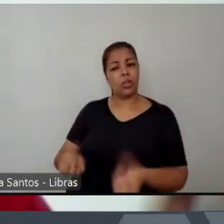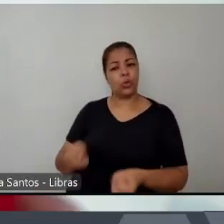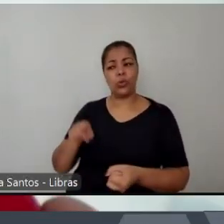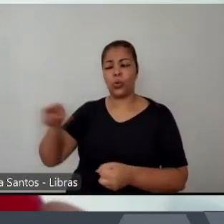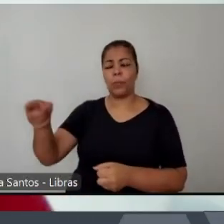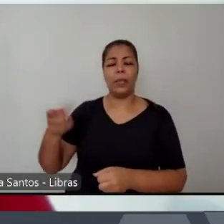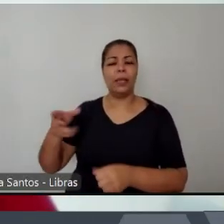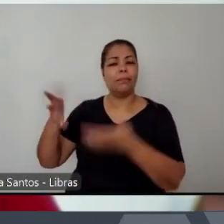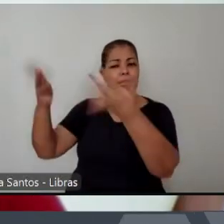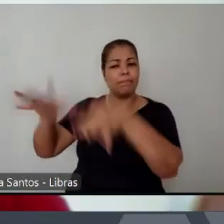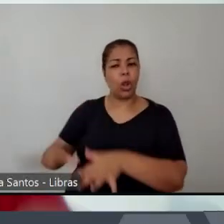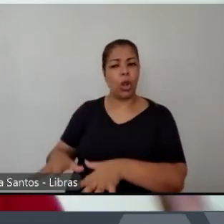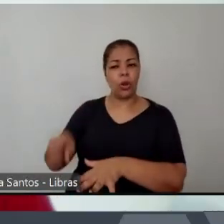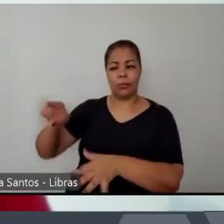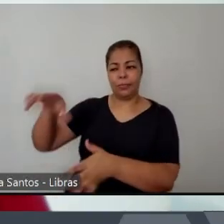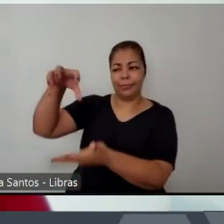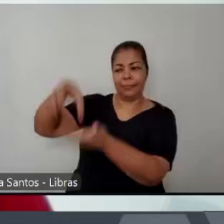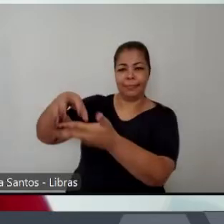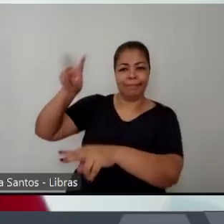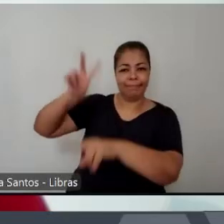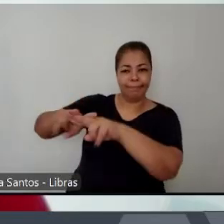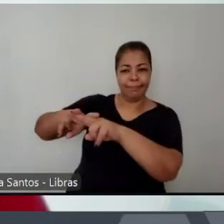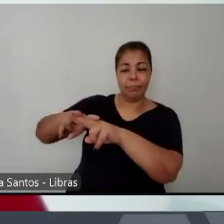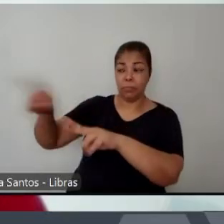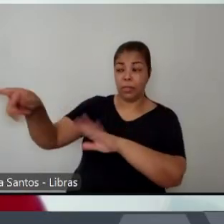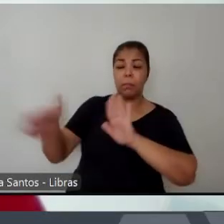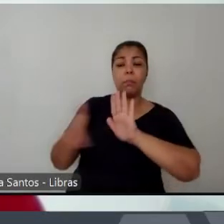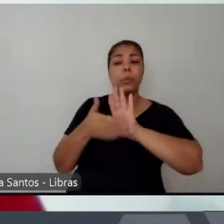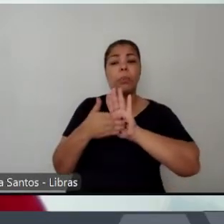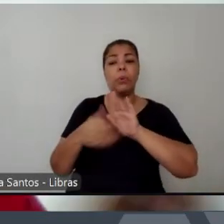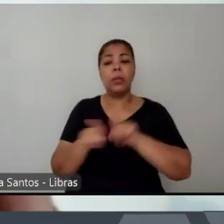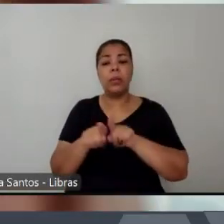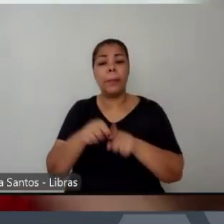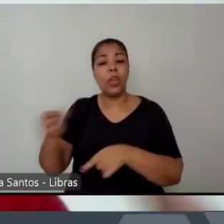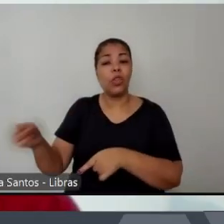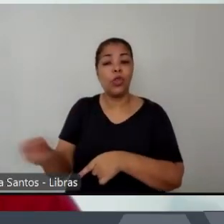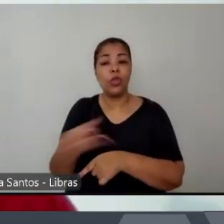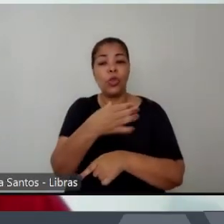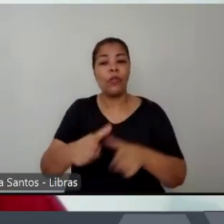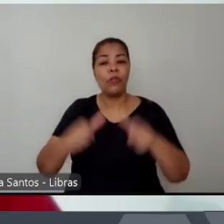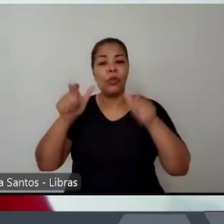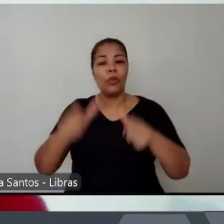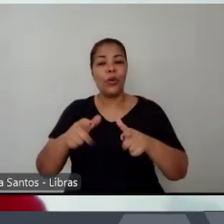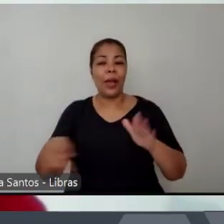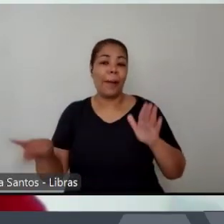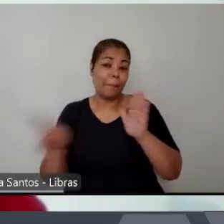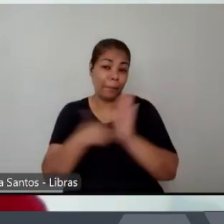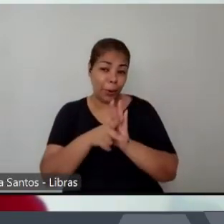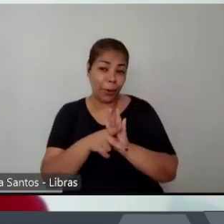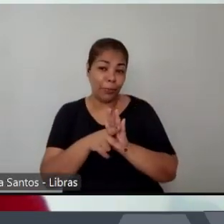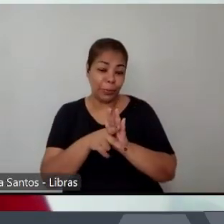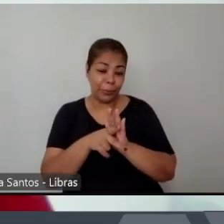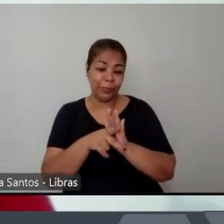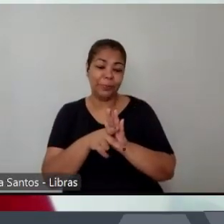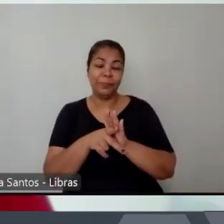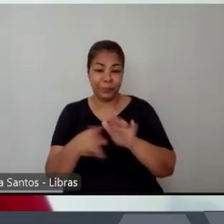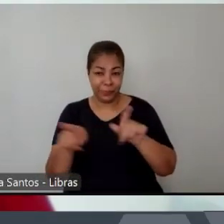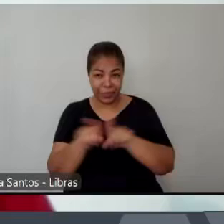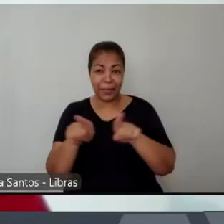propõe um novo modelo prisional para o Brasil para São Paulo desculpa para o Estado de São Paulo